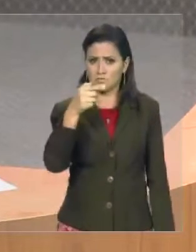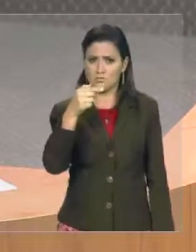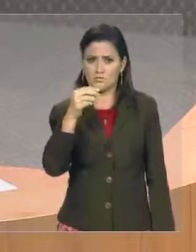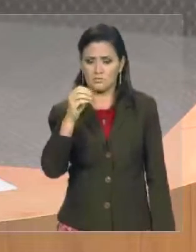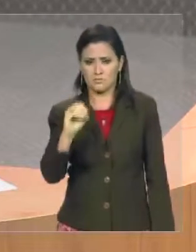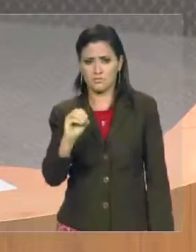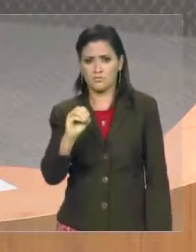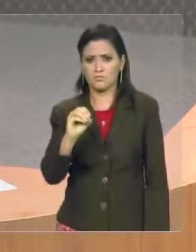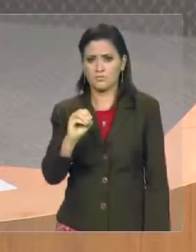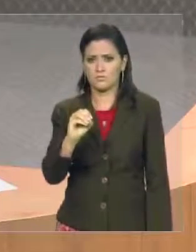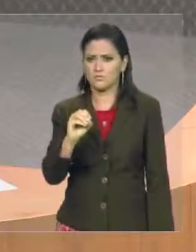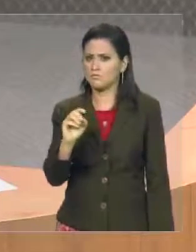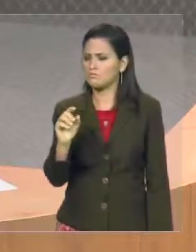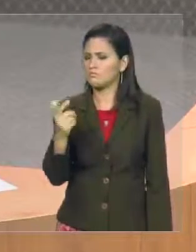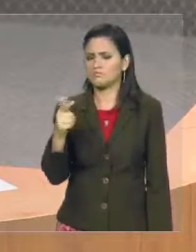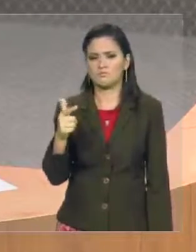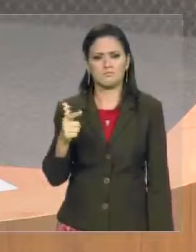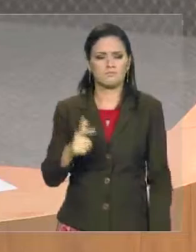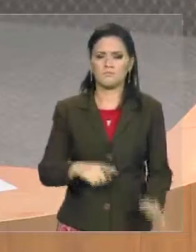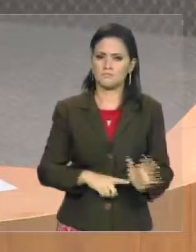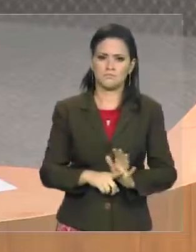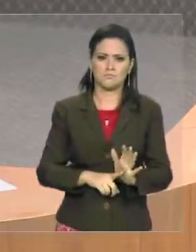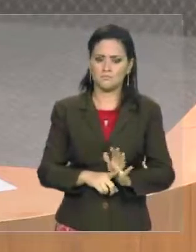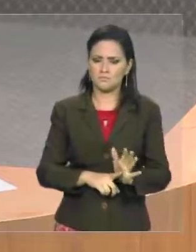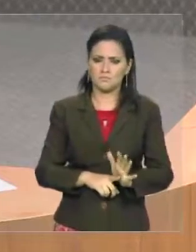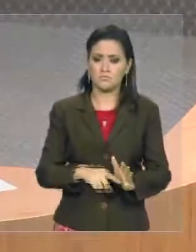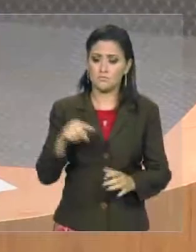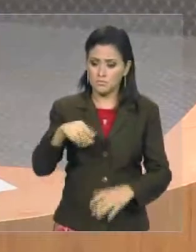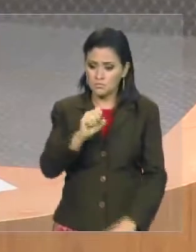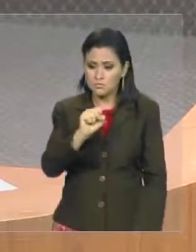pesquisas em São Luís, denotam o contrário,